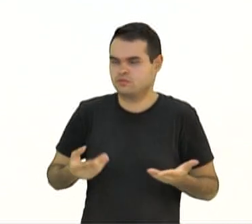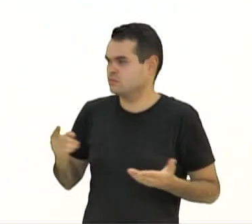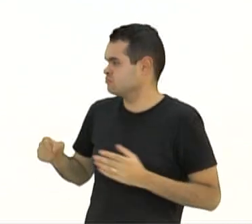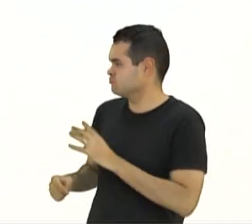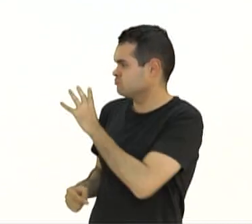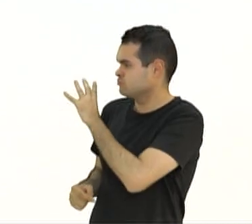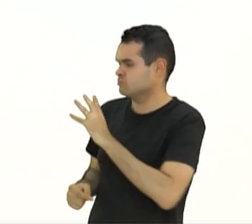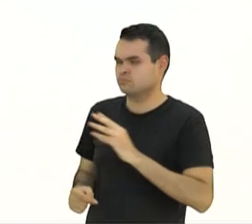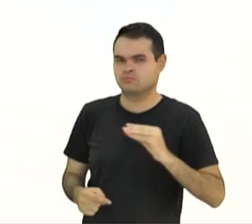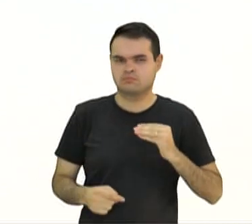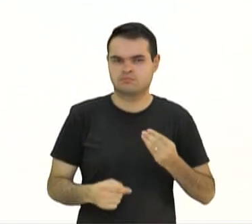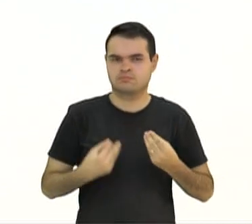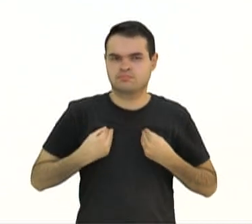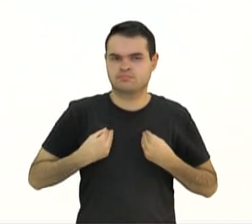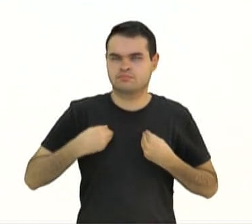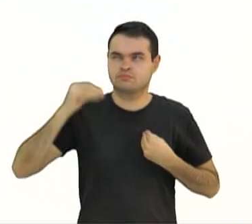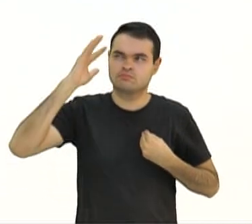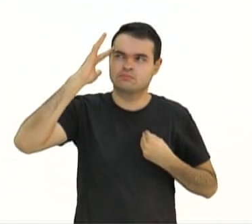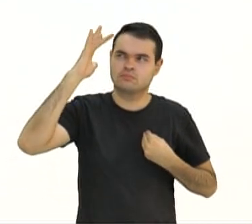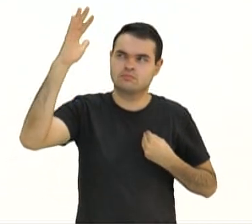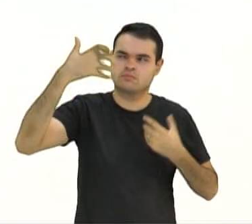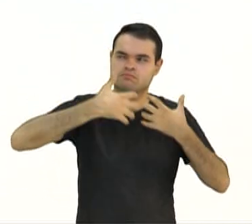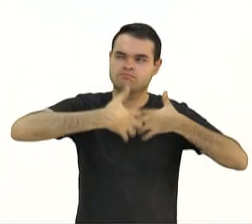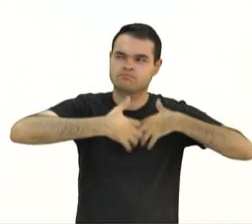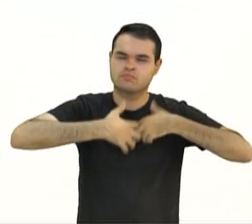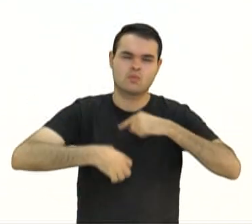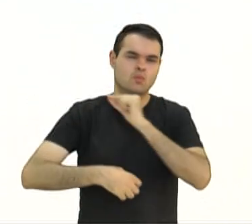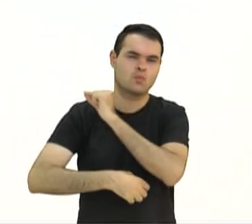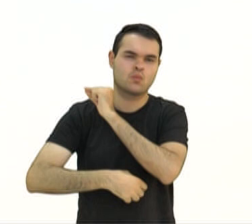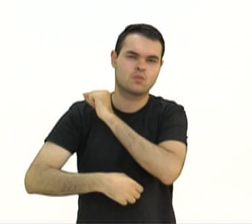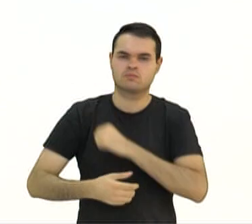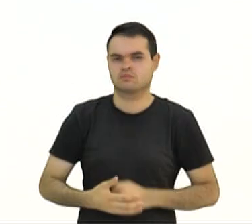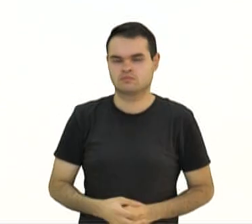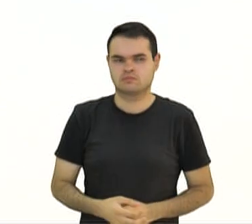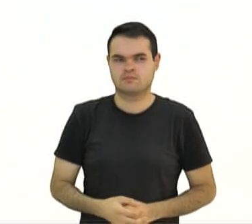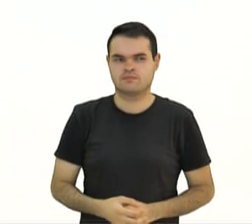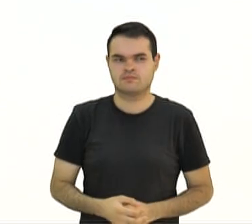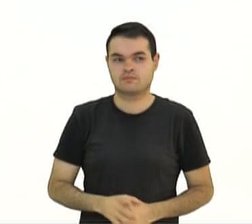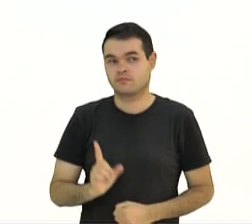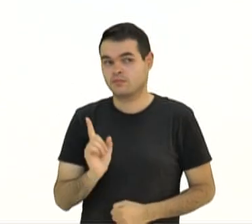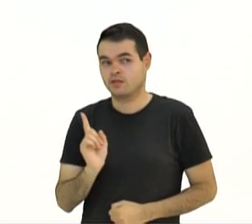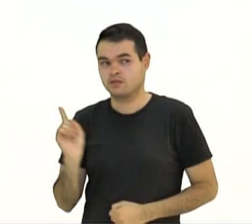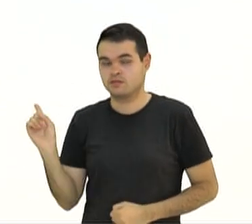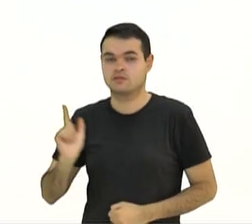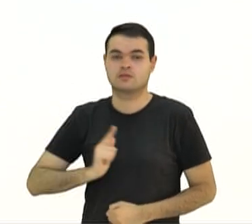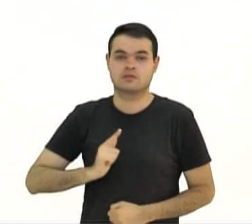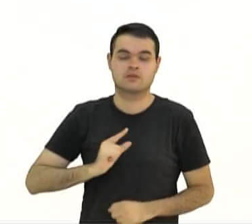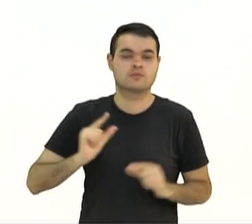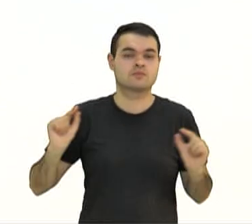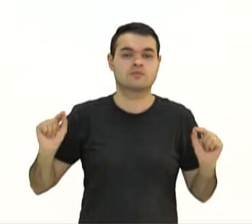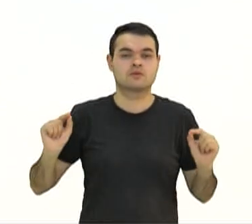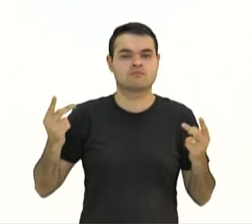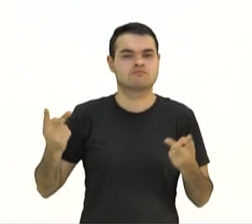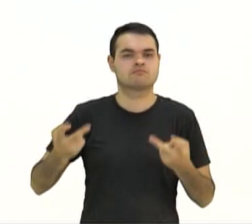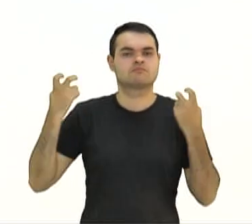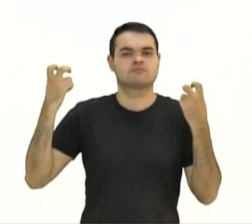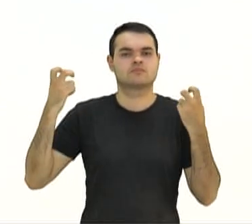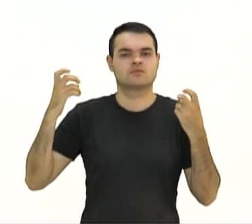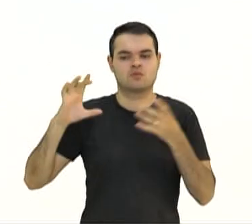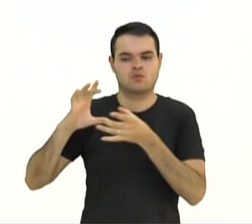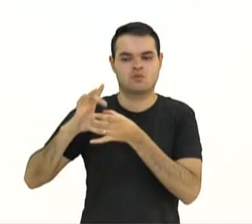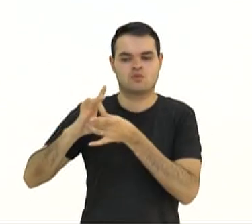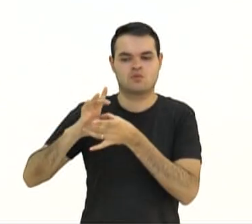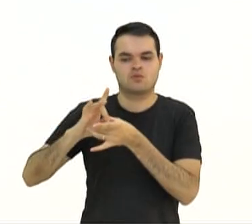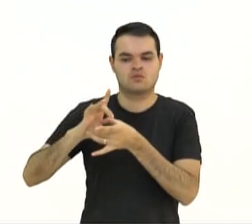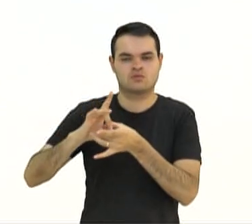uma grande reflexão. O que você pode ver nessa fotografia? Aqui, nós conseguimos observar um contexto